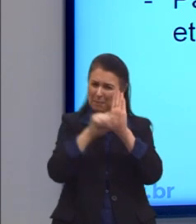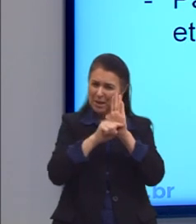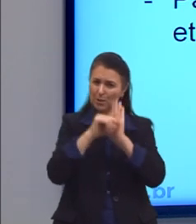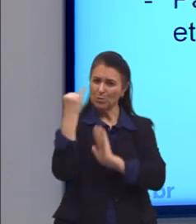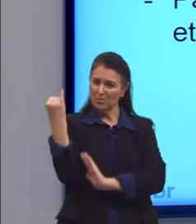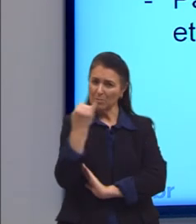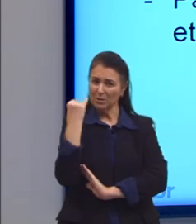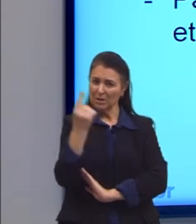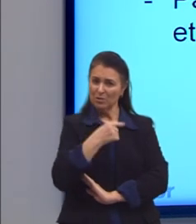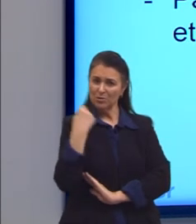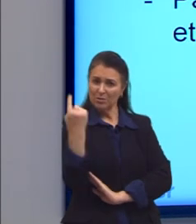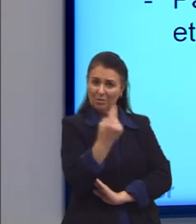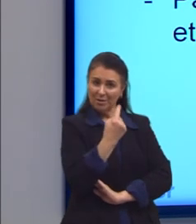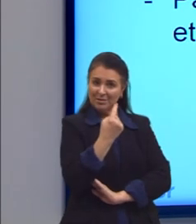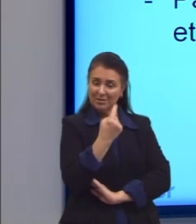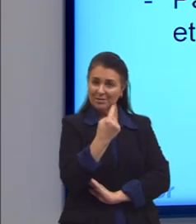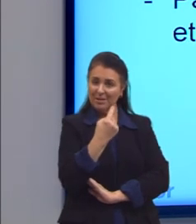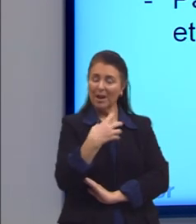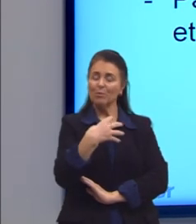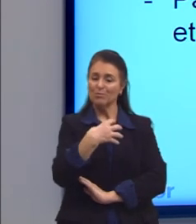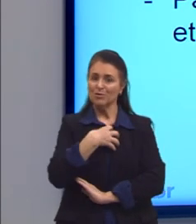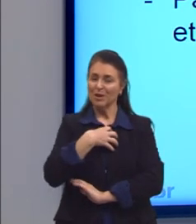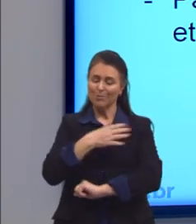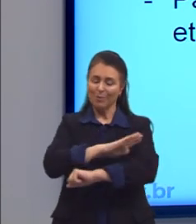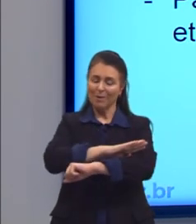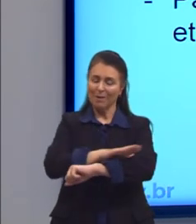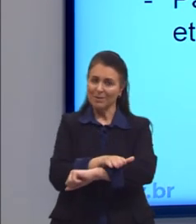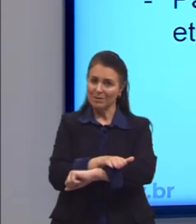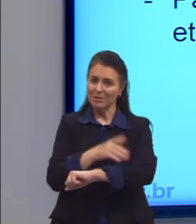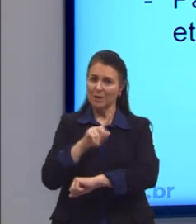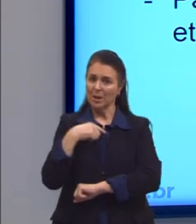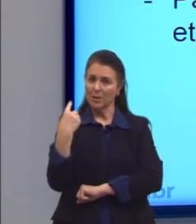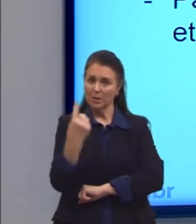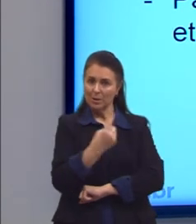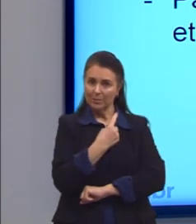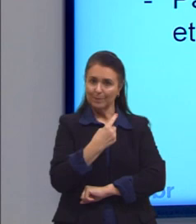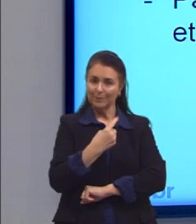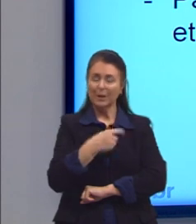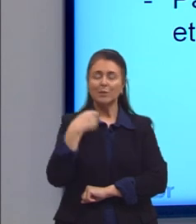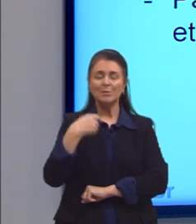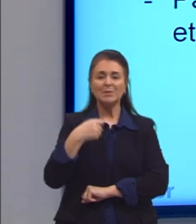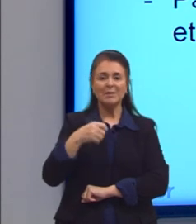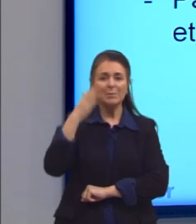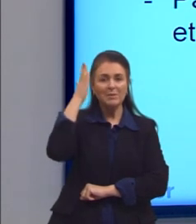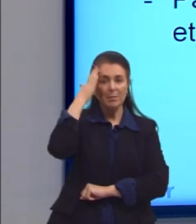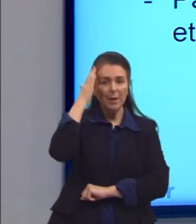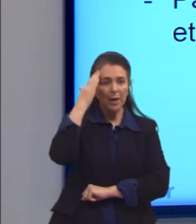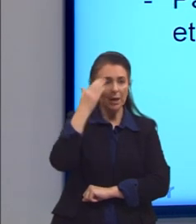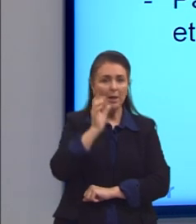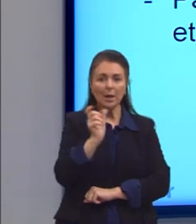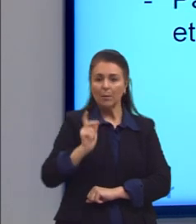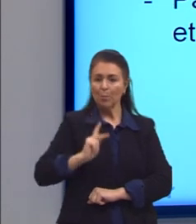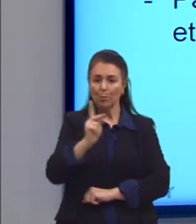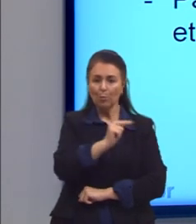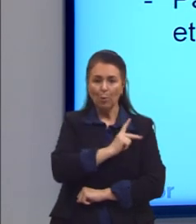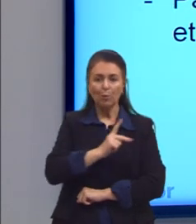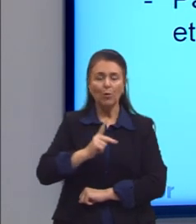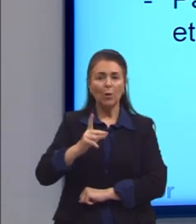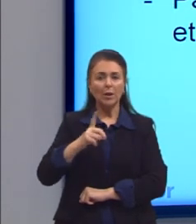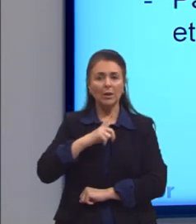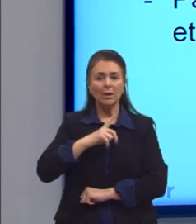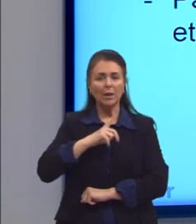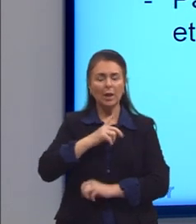a gente, a gente está sendo racista. E a gente tem que perceber a especificidade da tecnologia